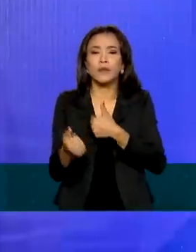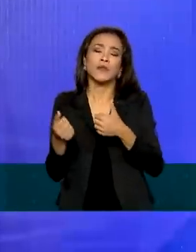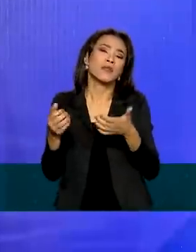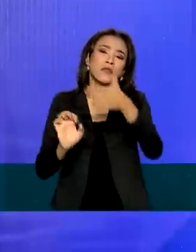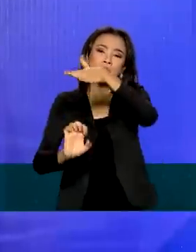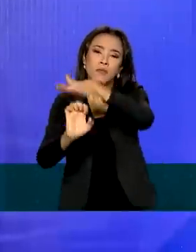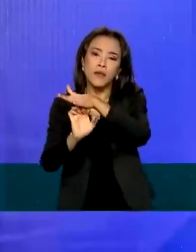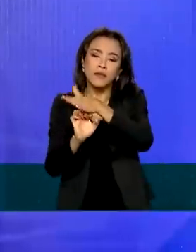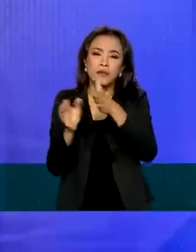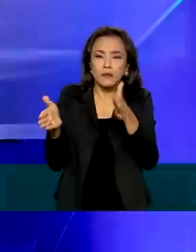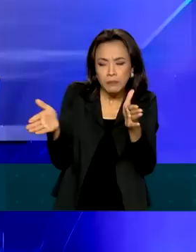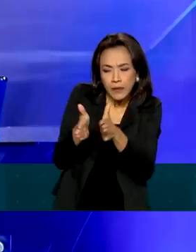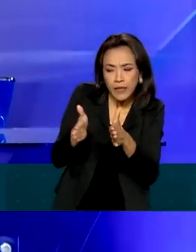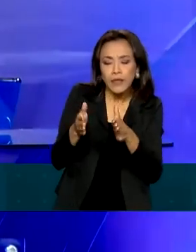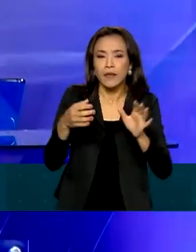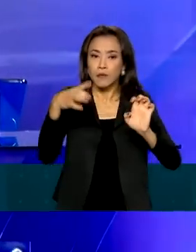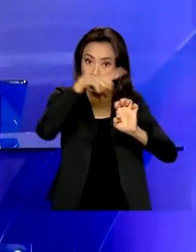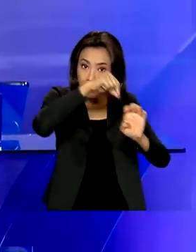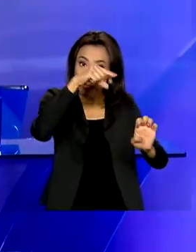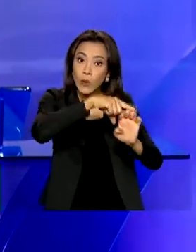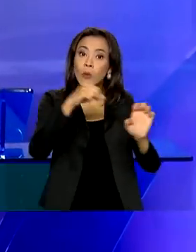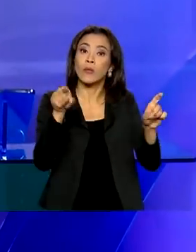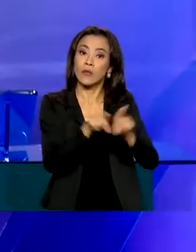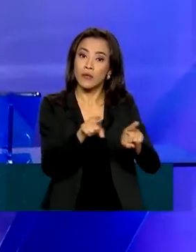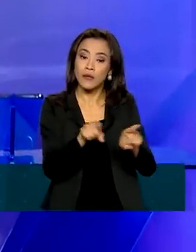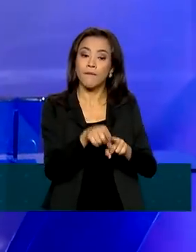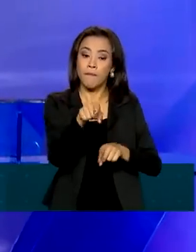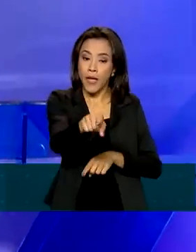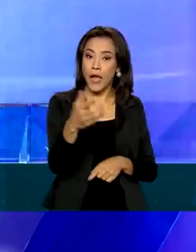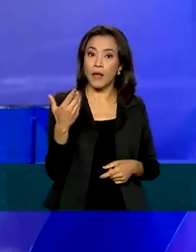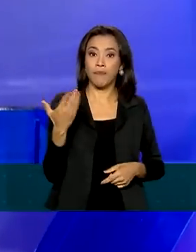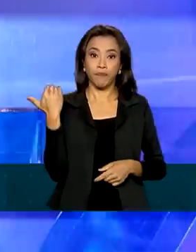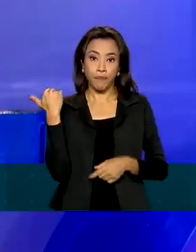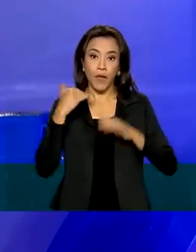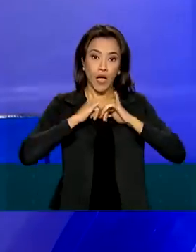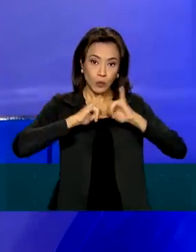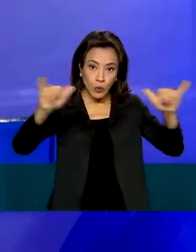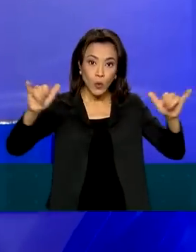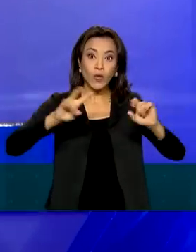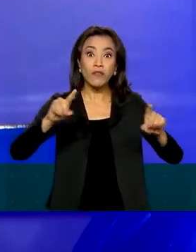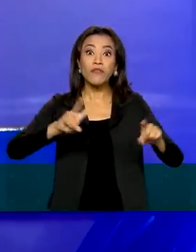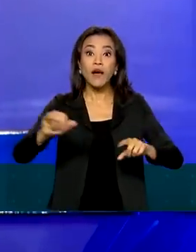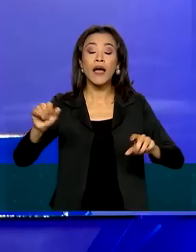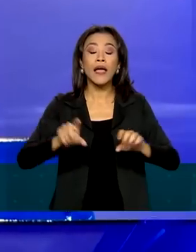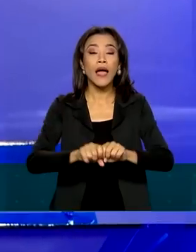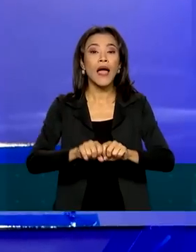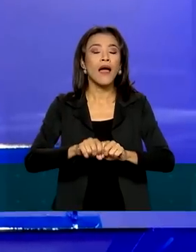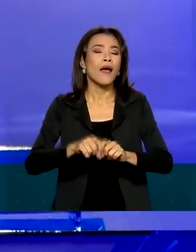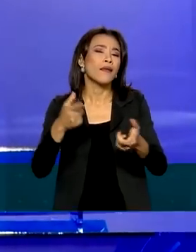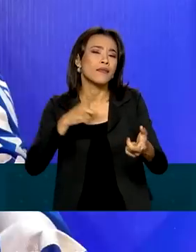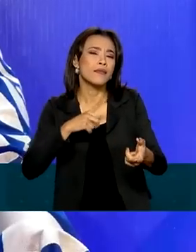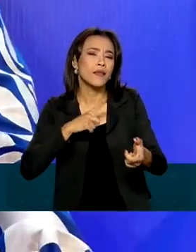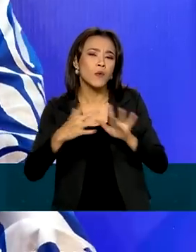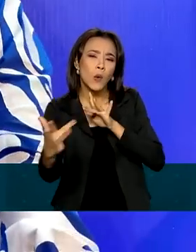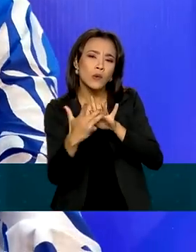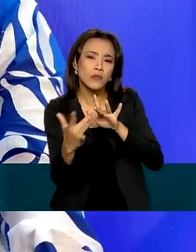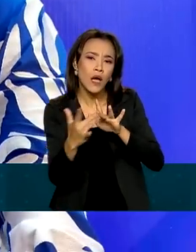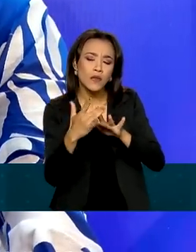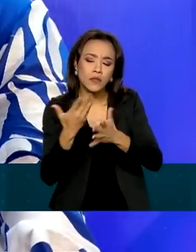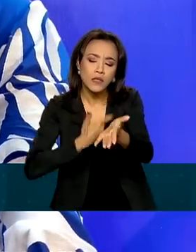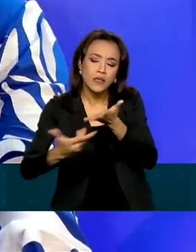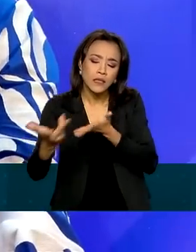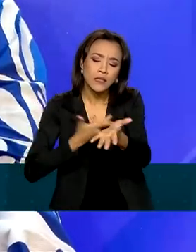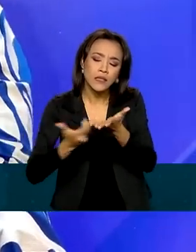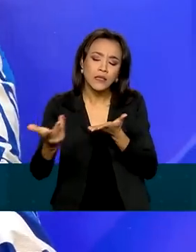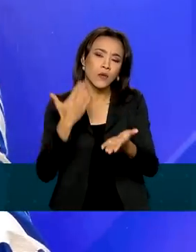micro e empreendedores individuais. A nova presidente anunciou também que vai abrir um canal de diálogo com os empregados do banco. Vai ser um canal de